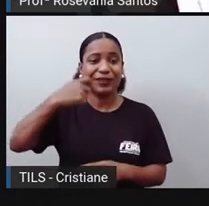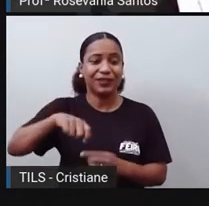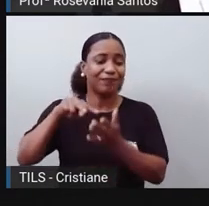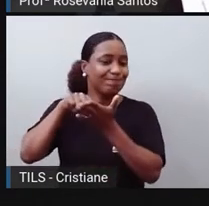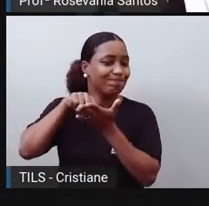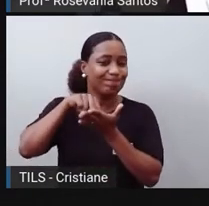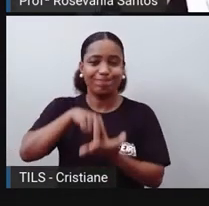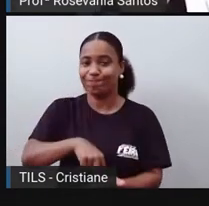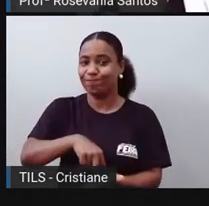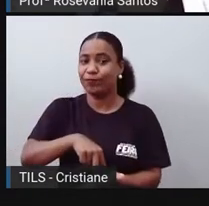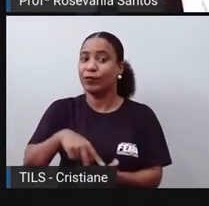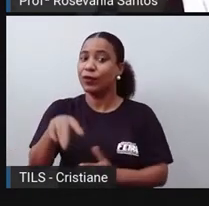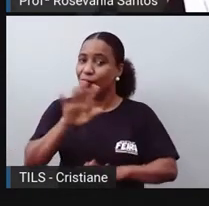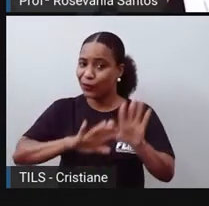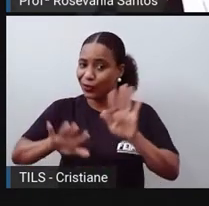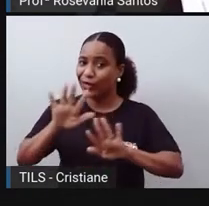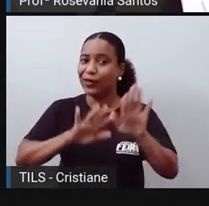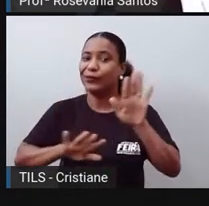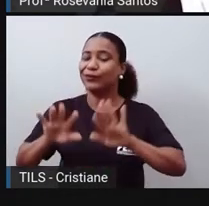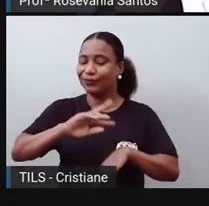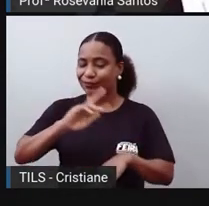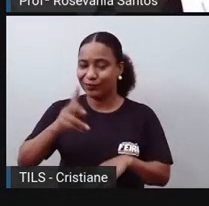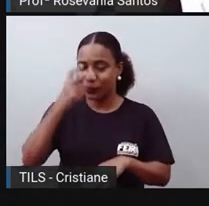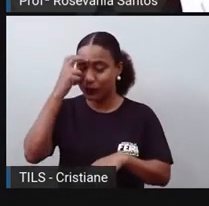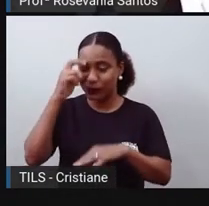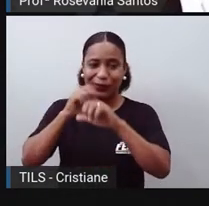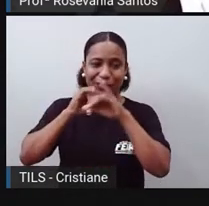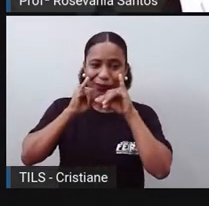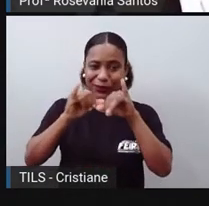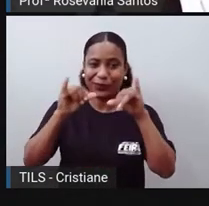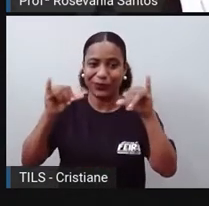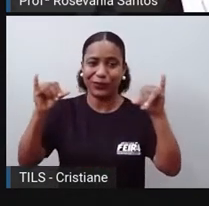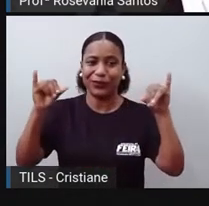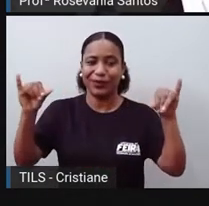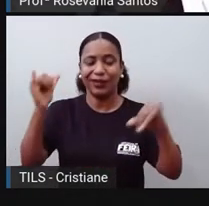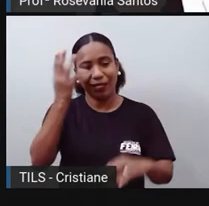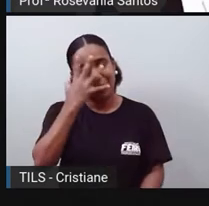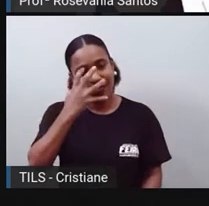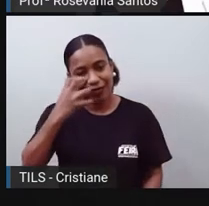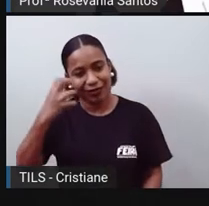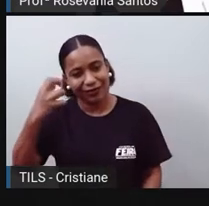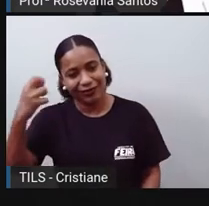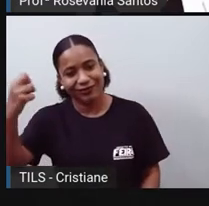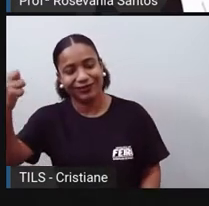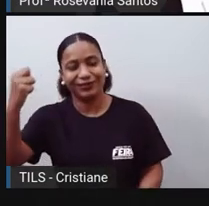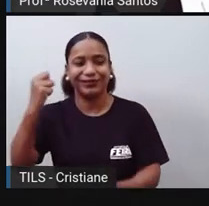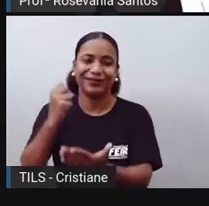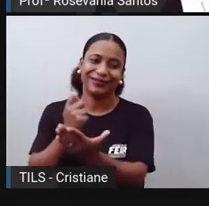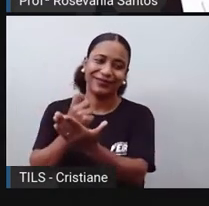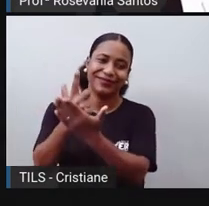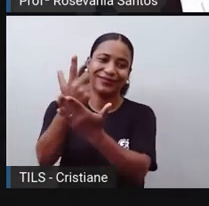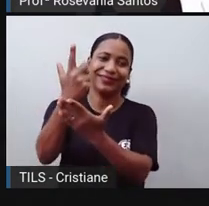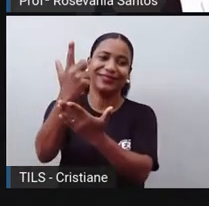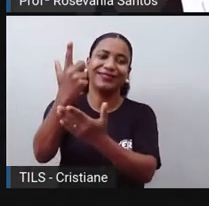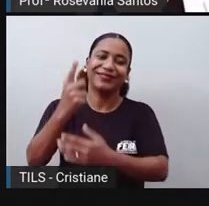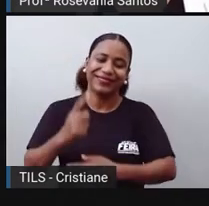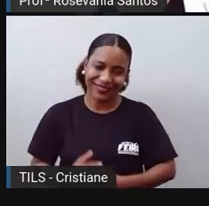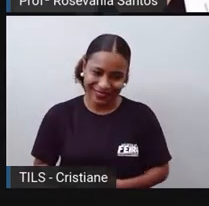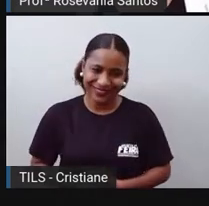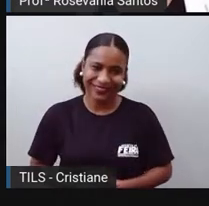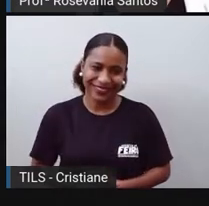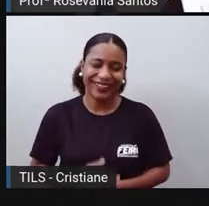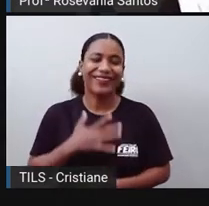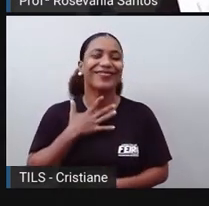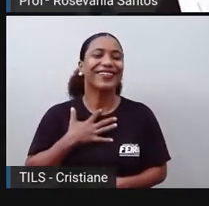armadilhas da indústria cultural, porque a função dela é fazer a gente ter o desejo de